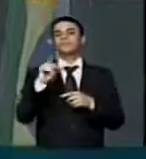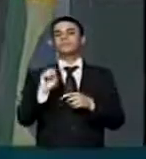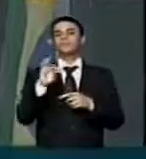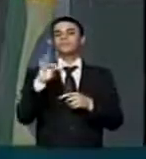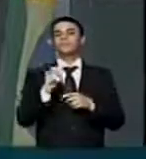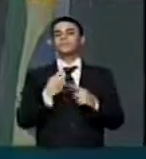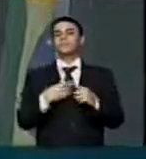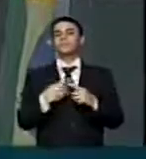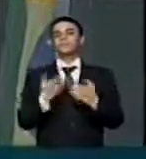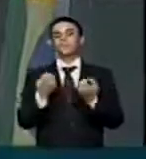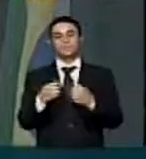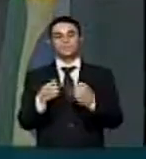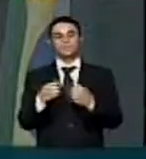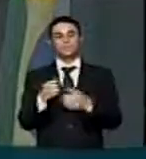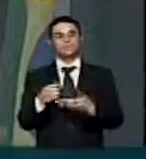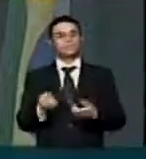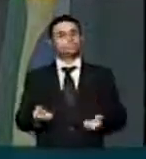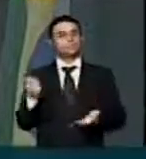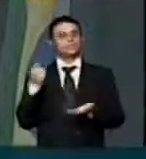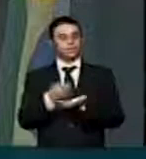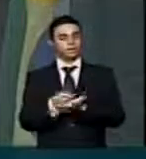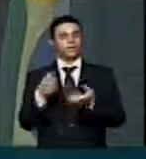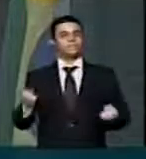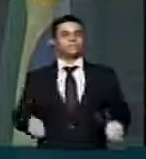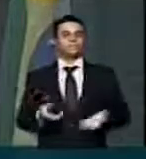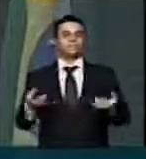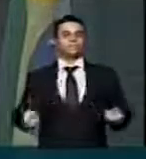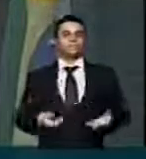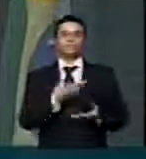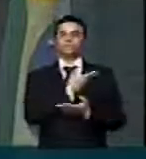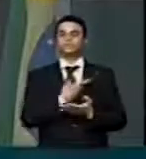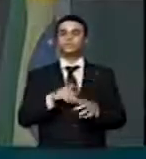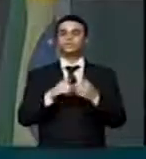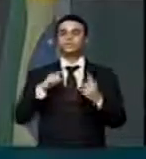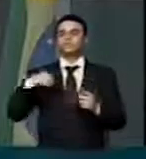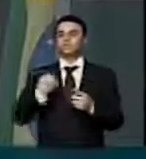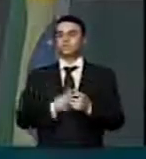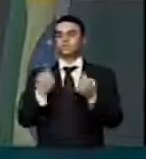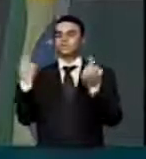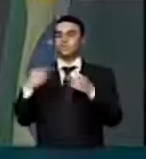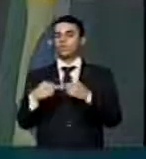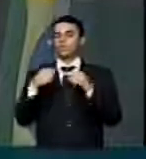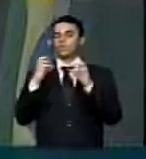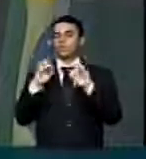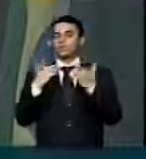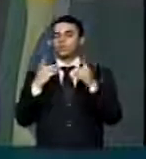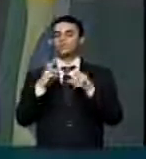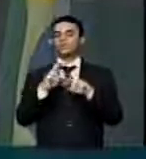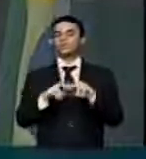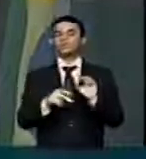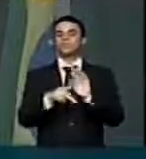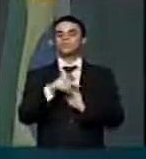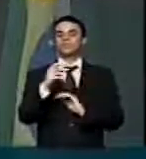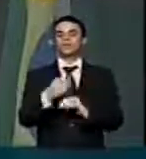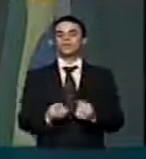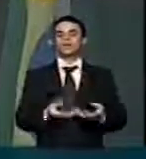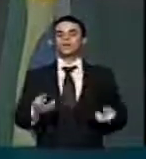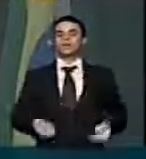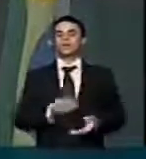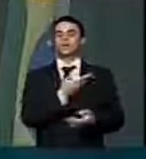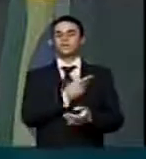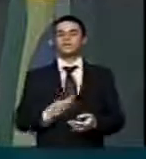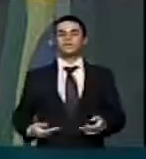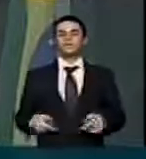público. E nós temos uma posição clara contra o aumento de impostos e aumento de gastos públicos, a não ser aqueles